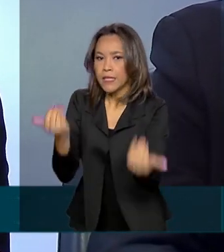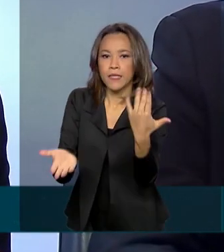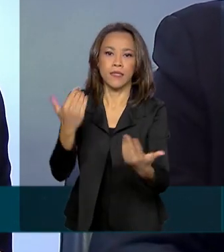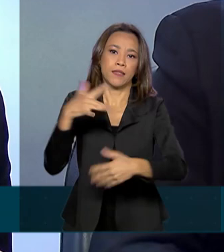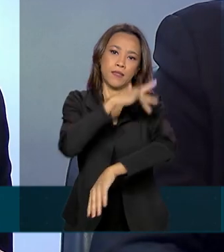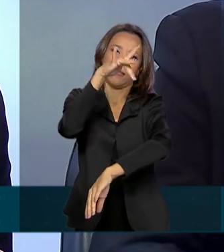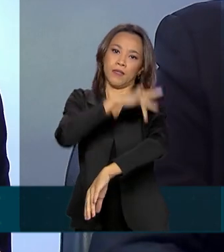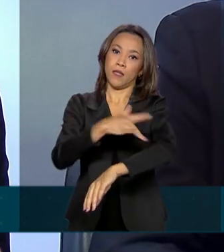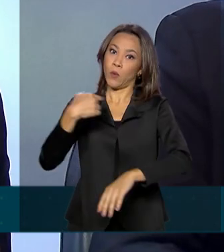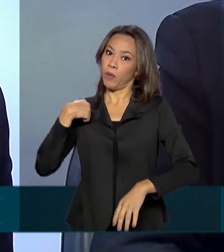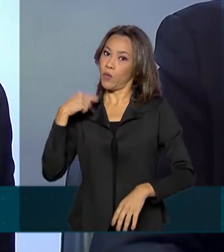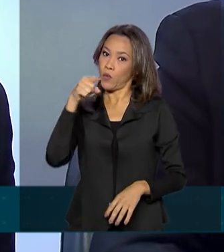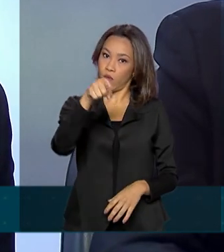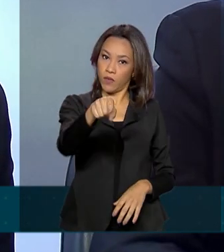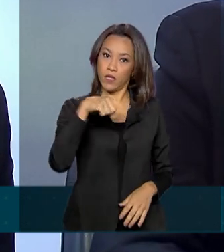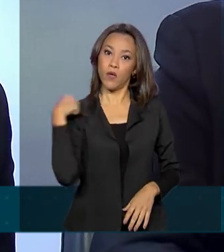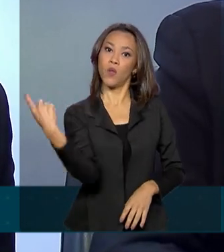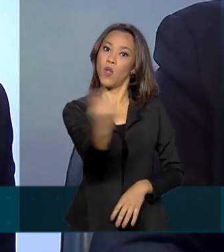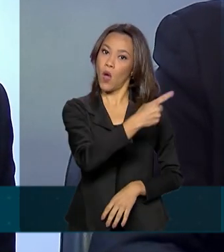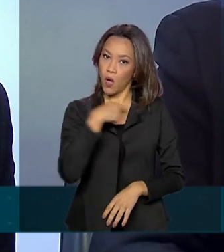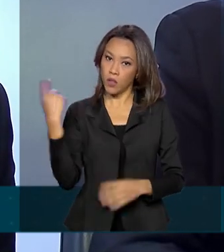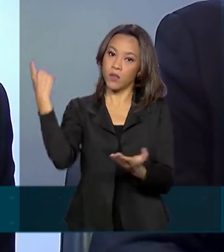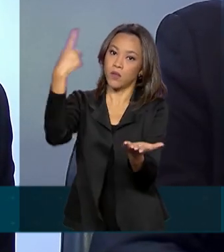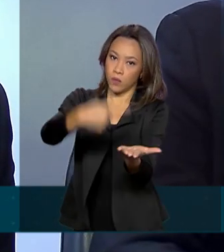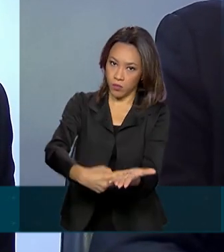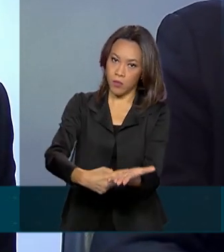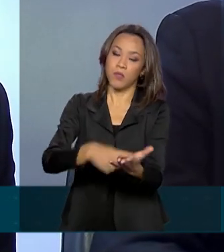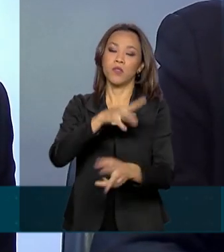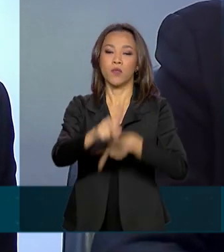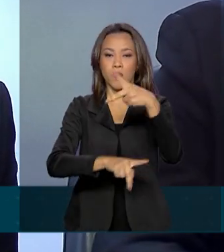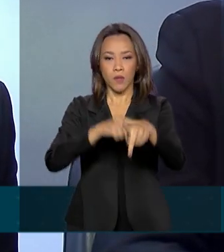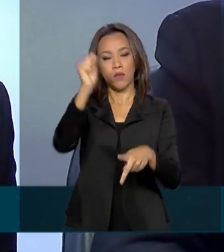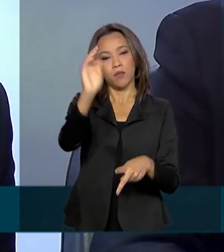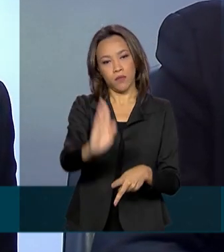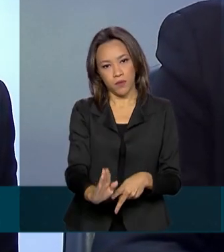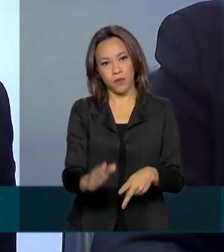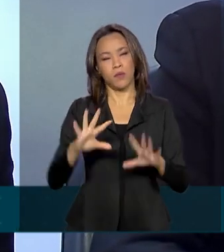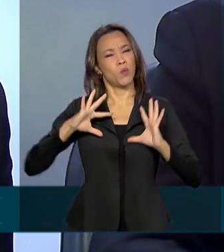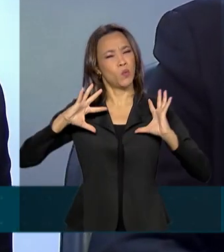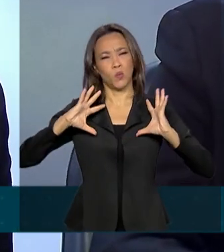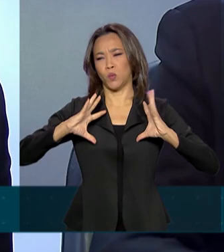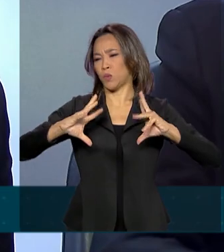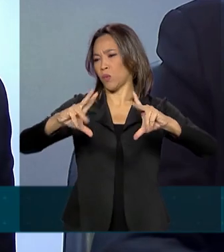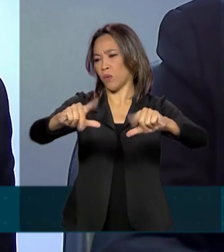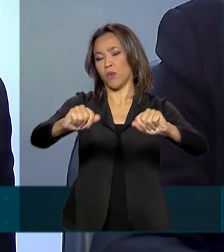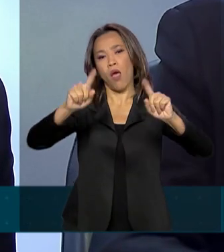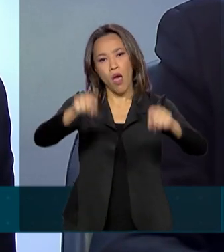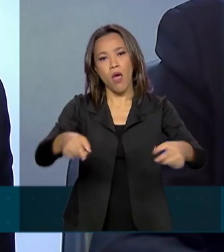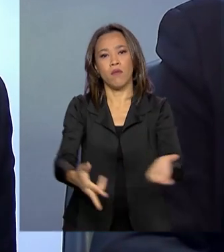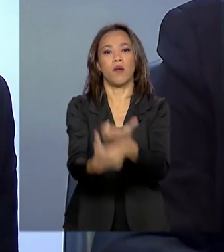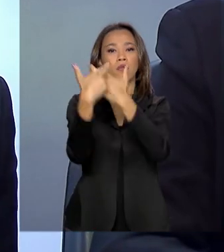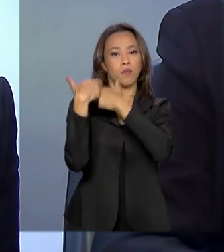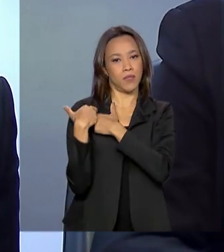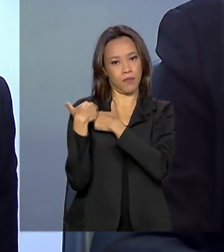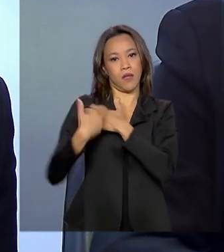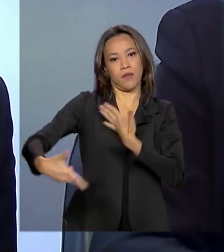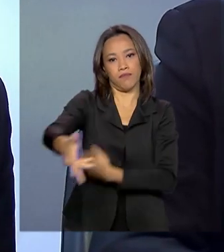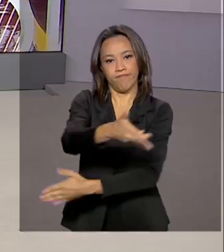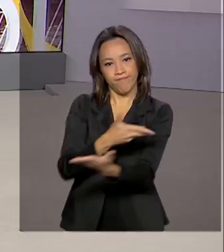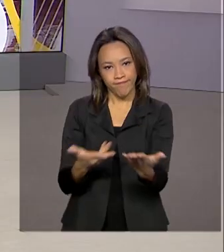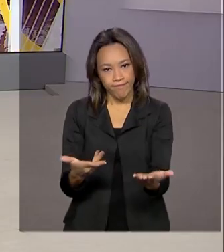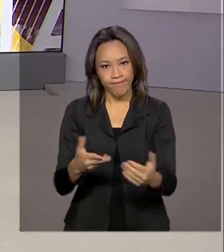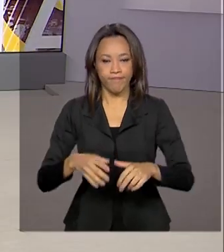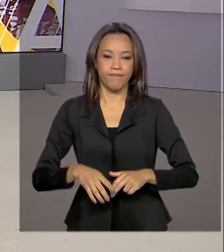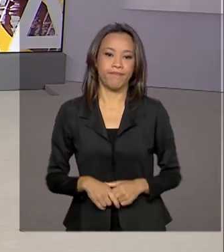Ministério da Saúde, é com todos nós da população brasileira, é com todo mundo. Essa é uma responsabilidade compartilhada.